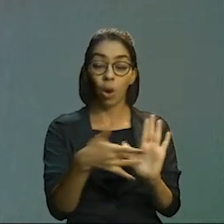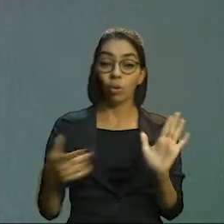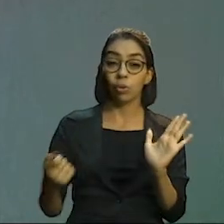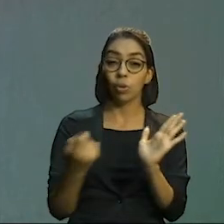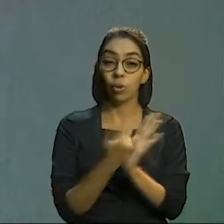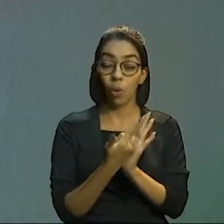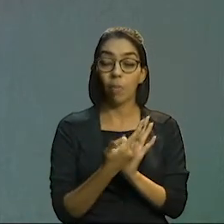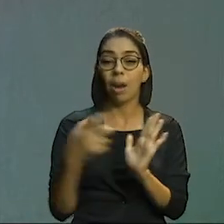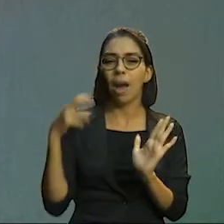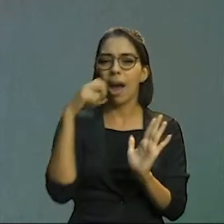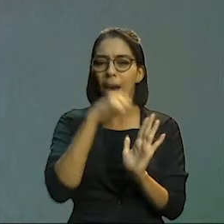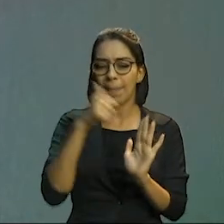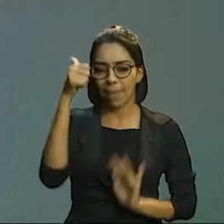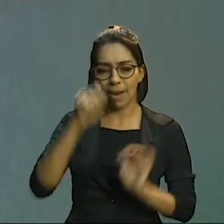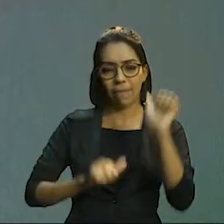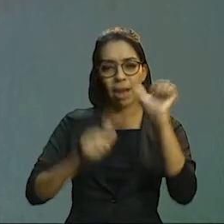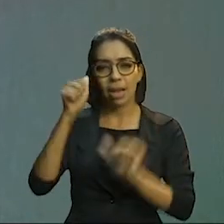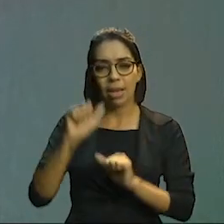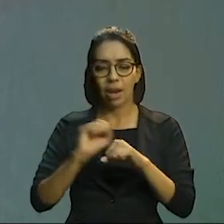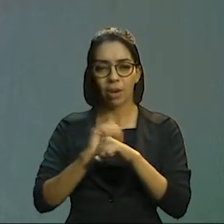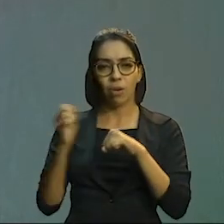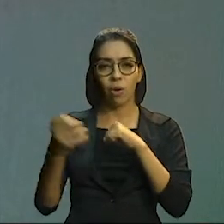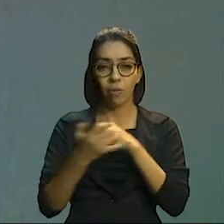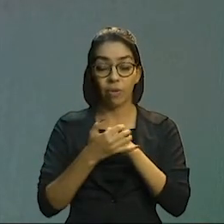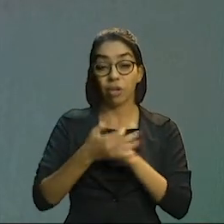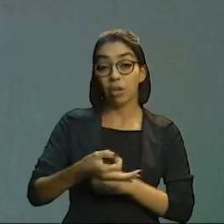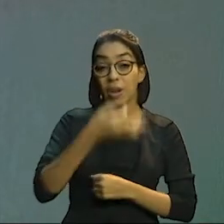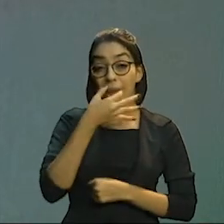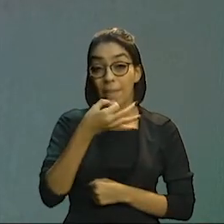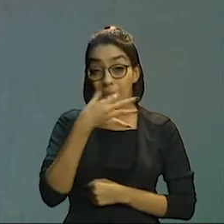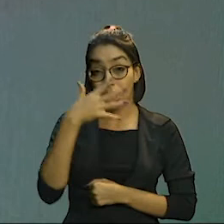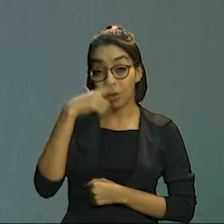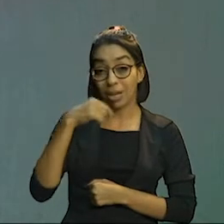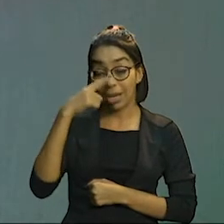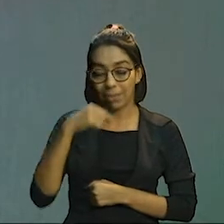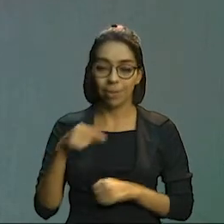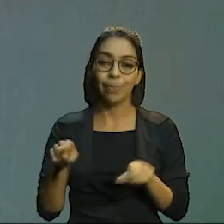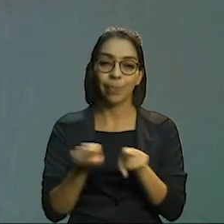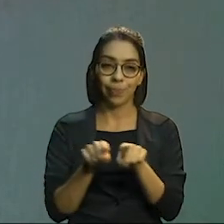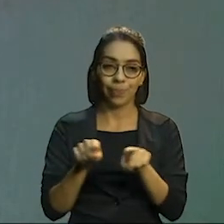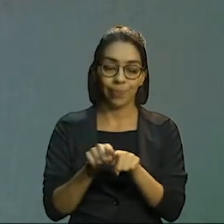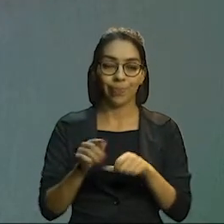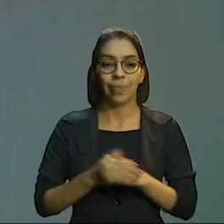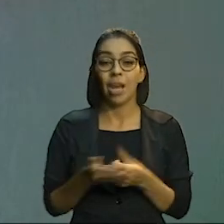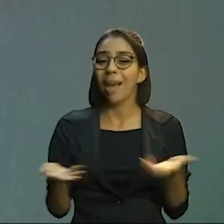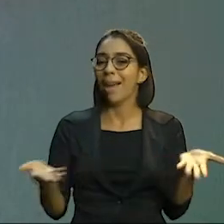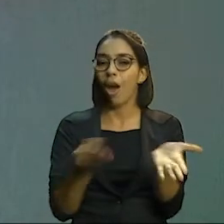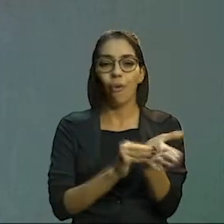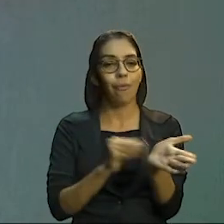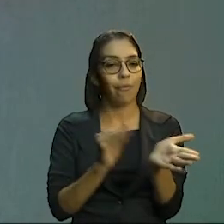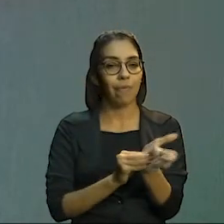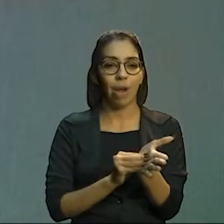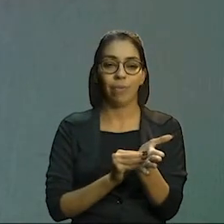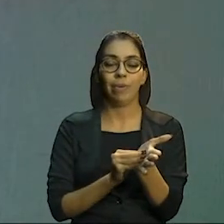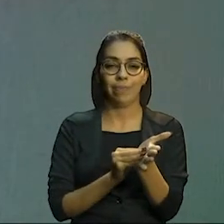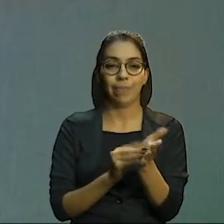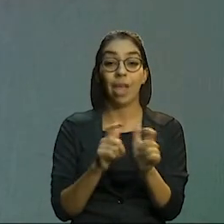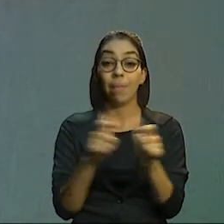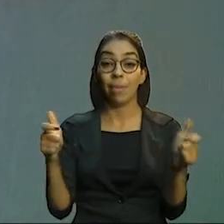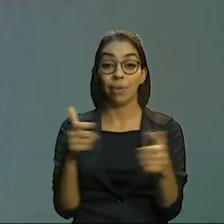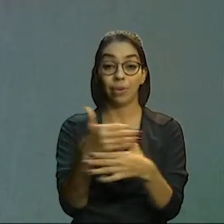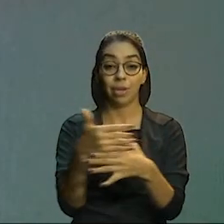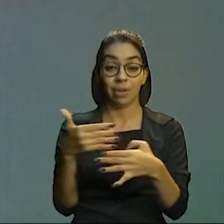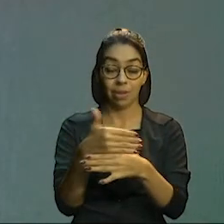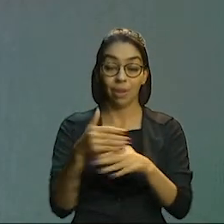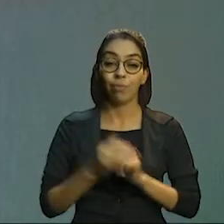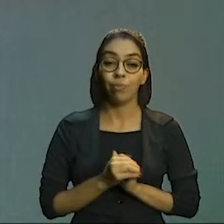testes rápidos da Covid-19 e de remédios antigripais, atualmente em falta em várias cidades do país. O documento